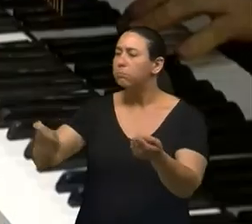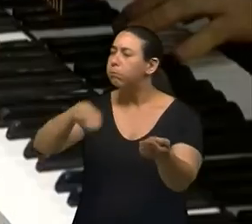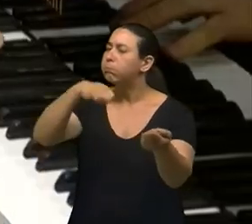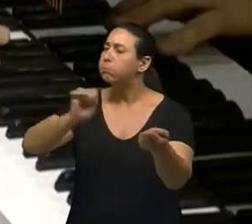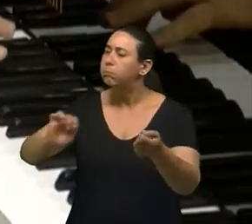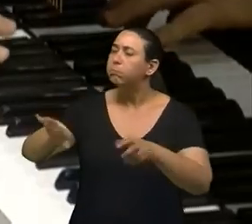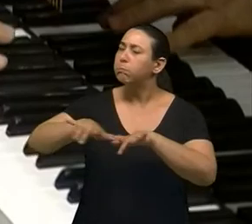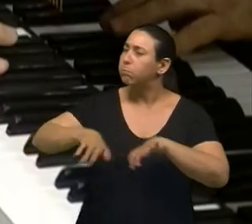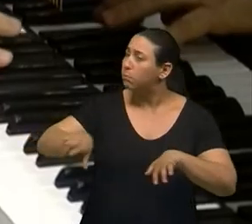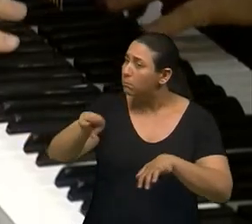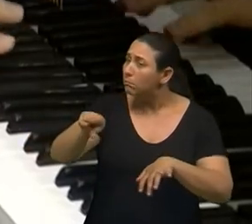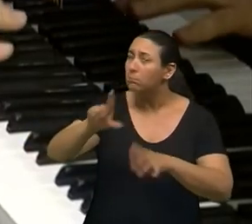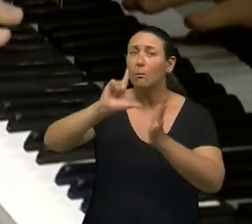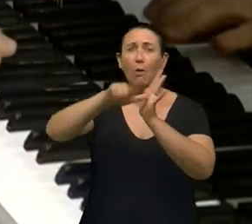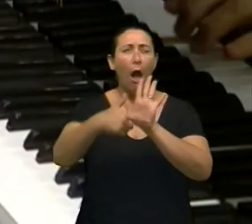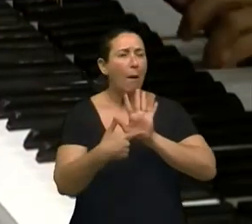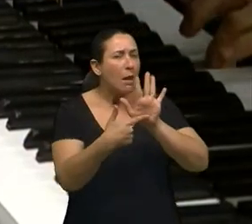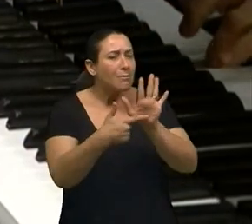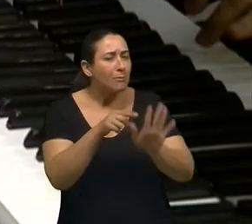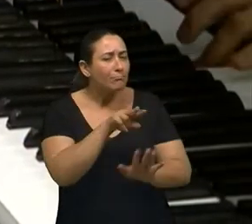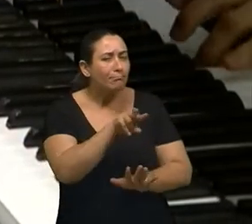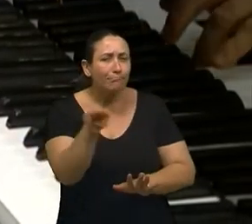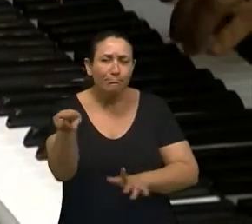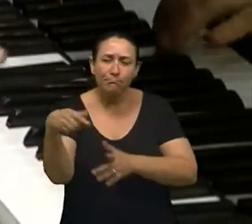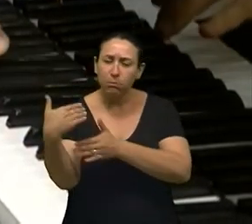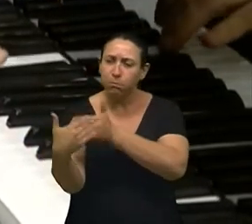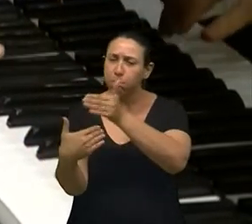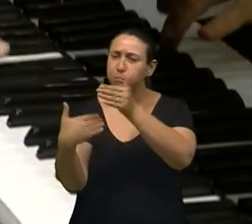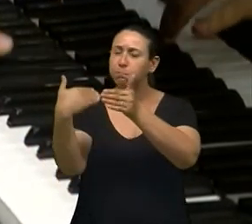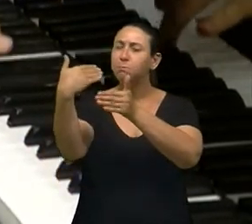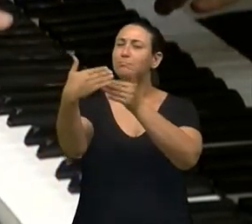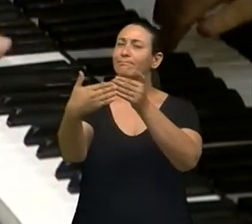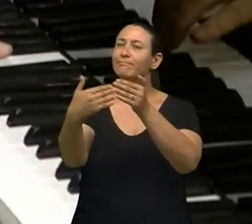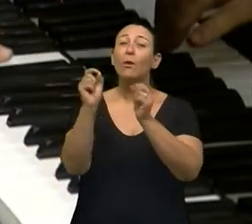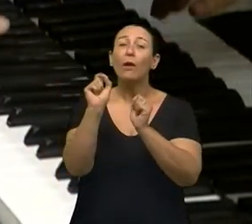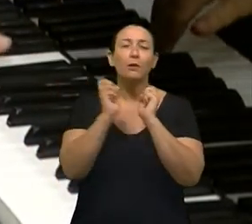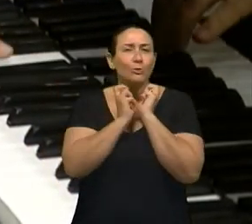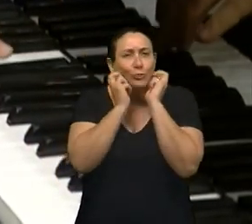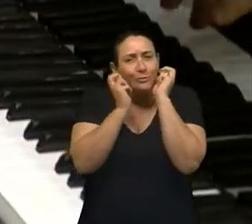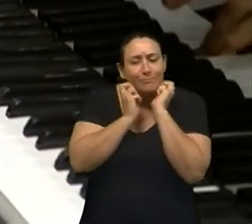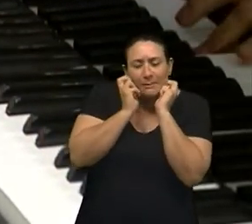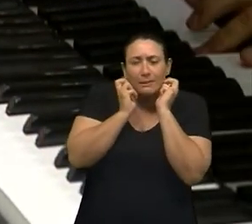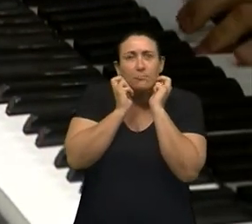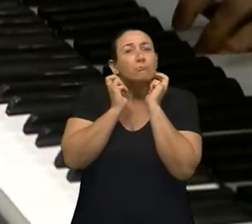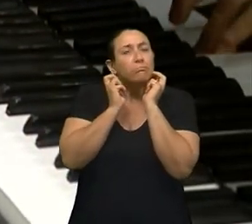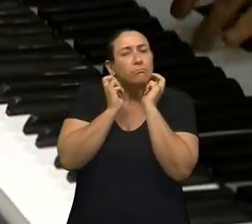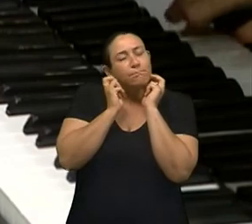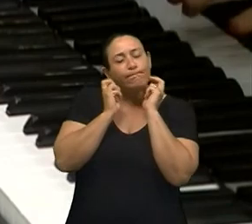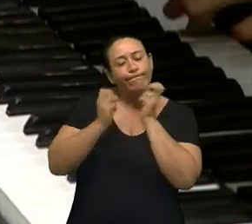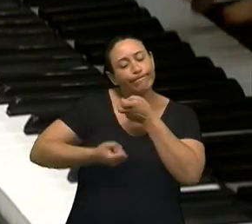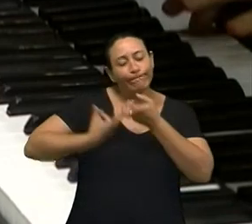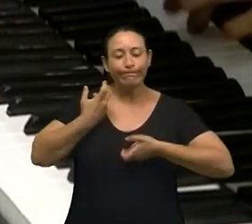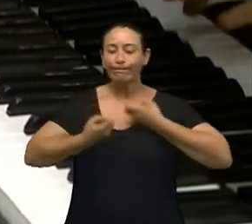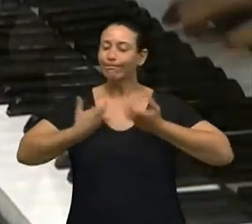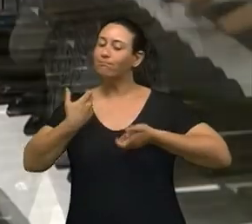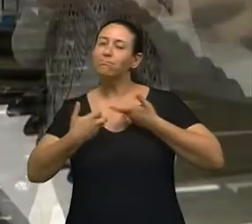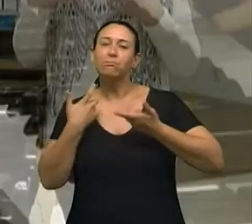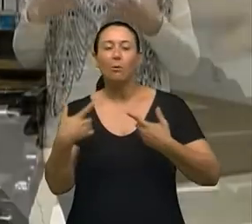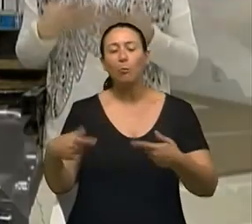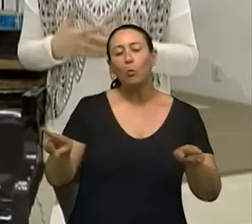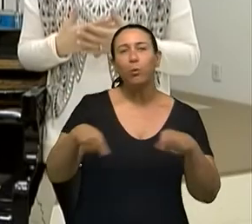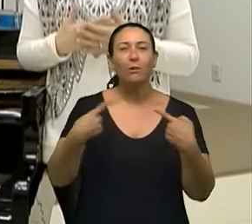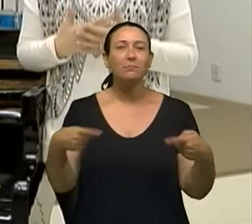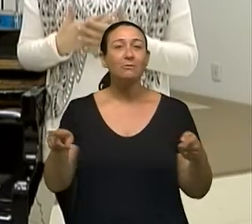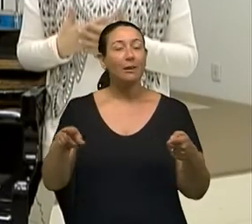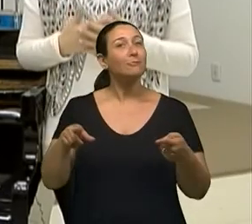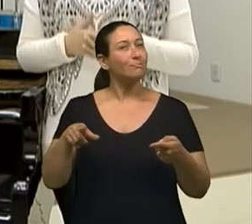apresentando no sarau. Esse desafio de vencer a timidez também é um ponto que, quando conquistado, ele